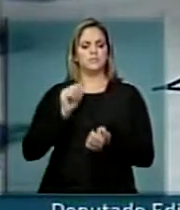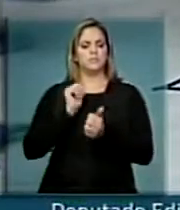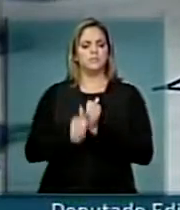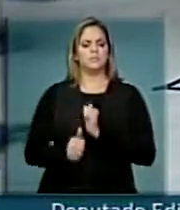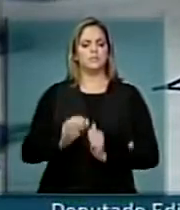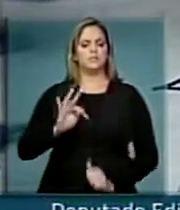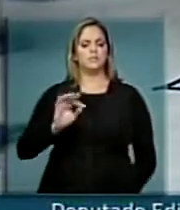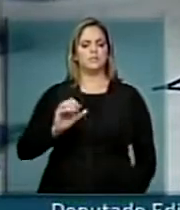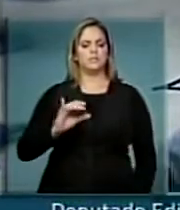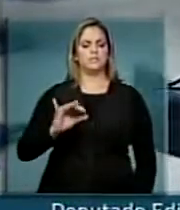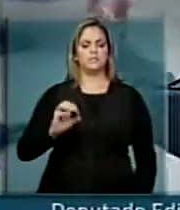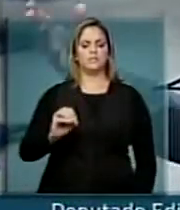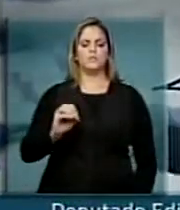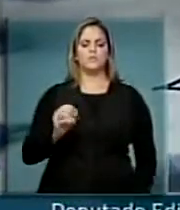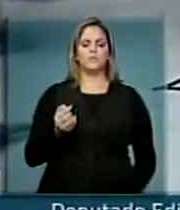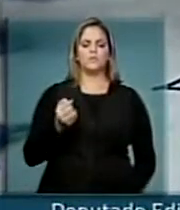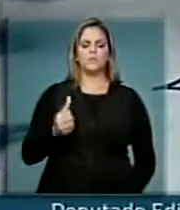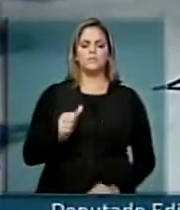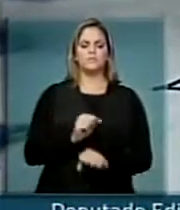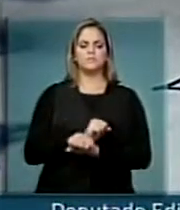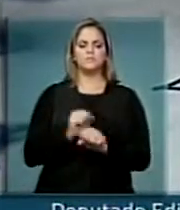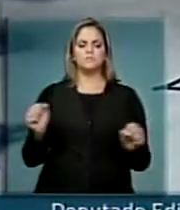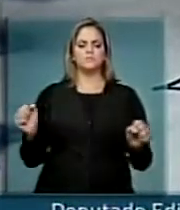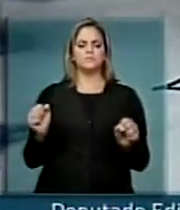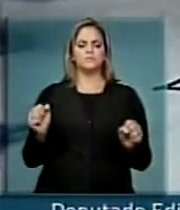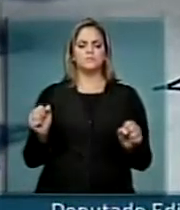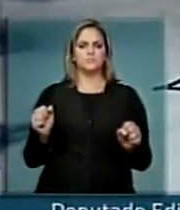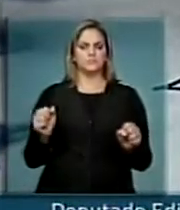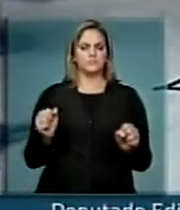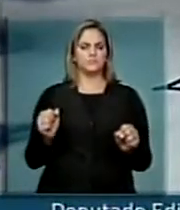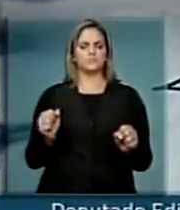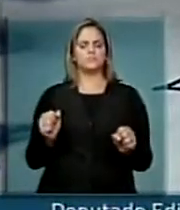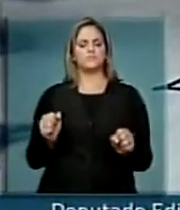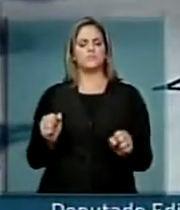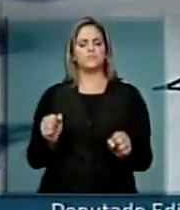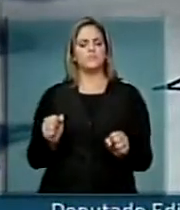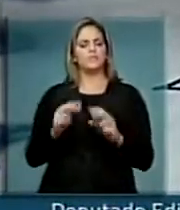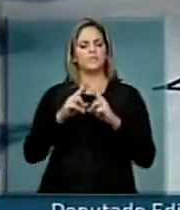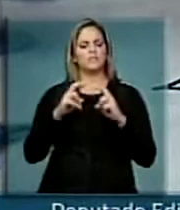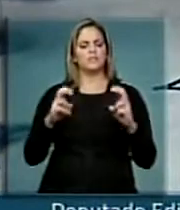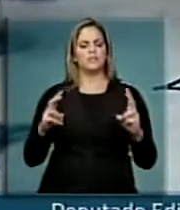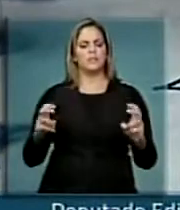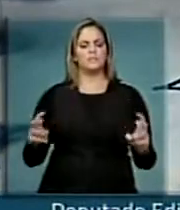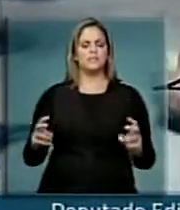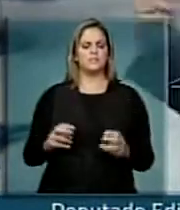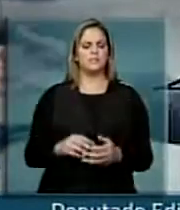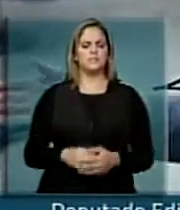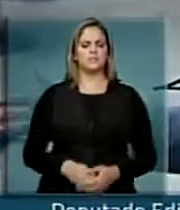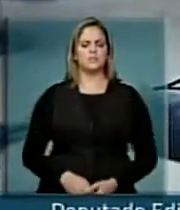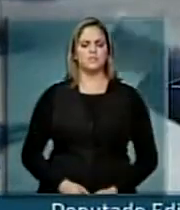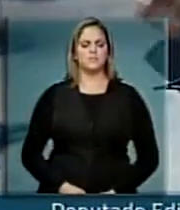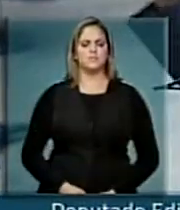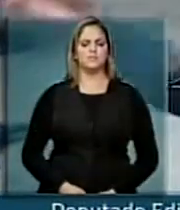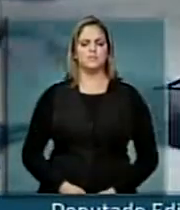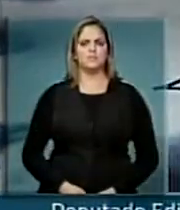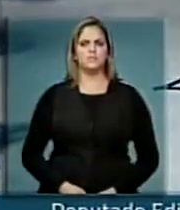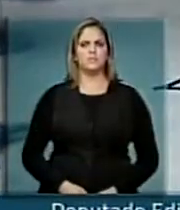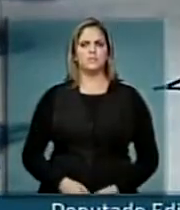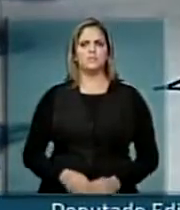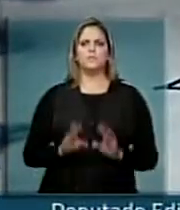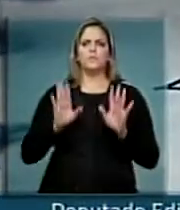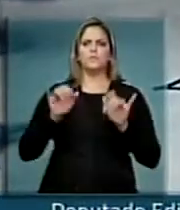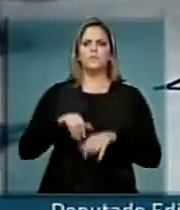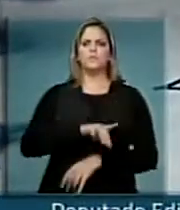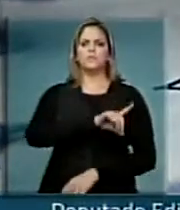Está se tornando quase que impossível o acesso a Florianópolis na parte da manhã e no final